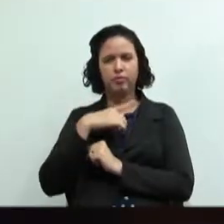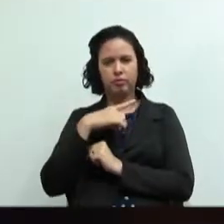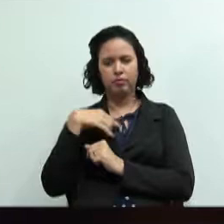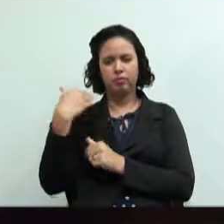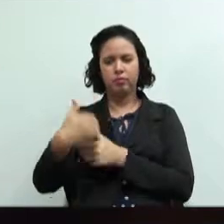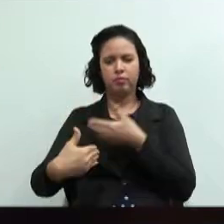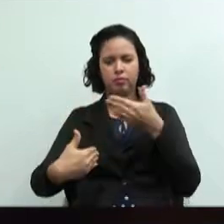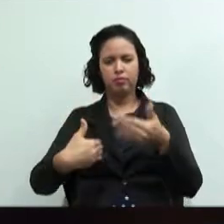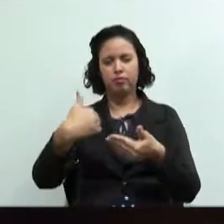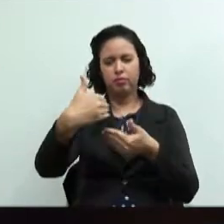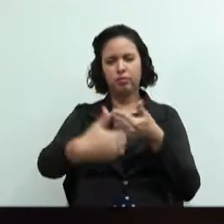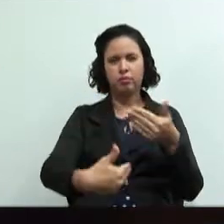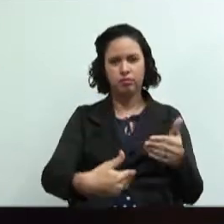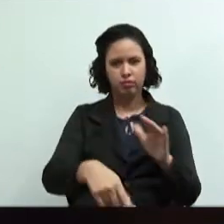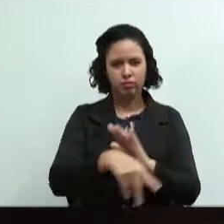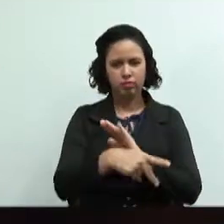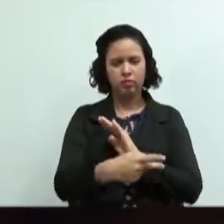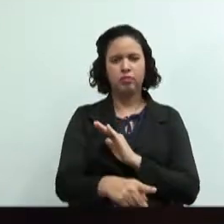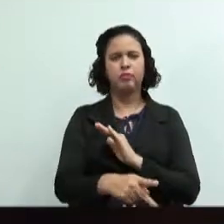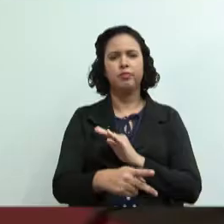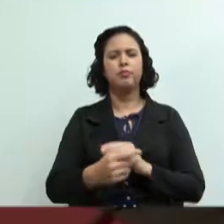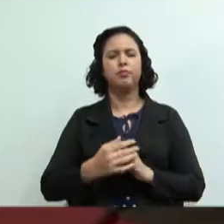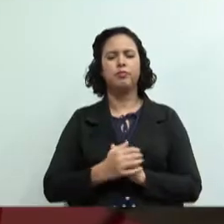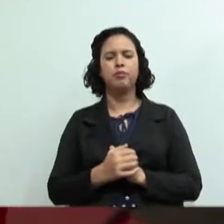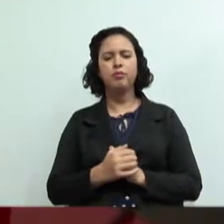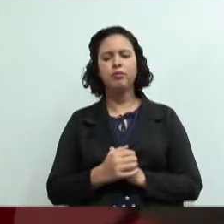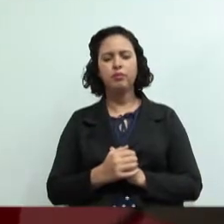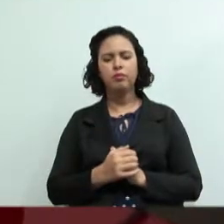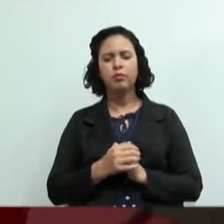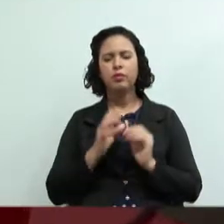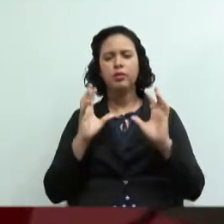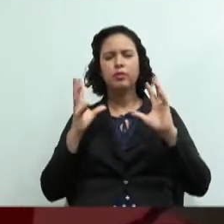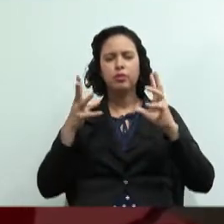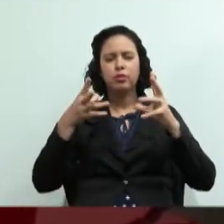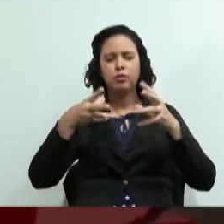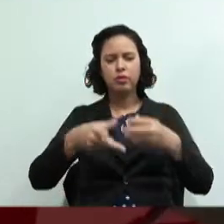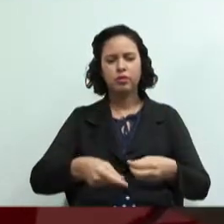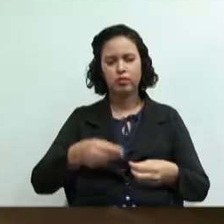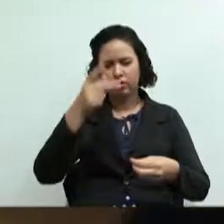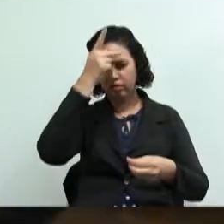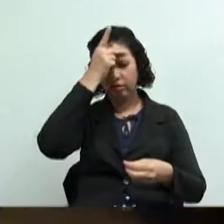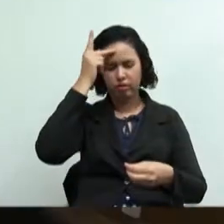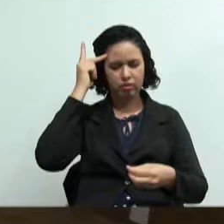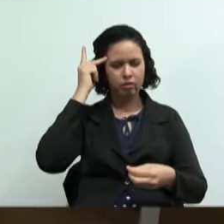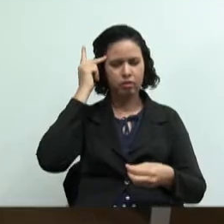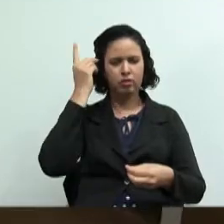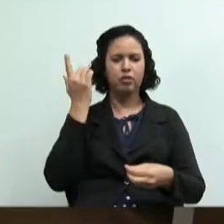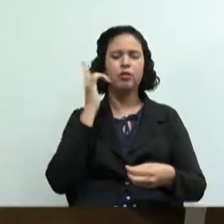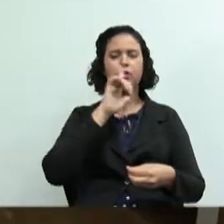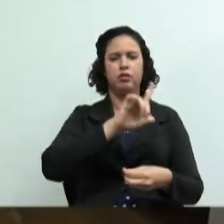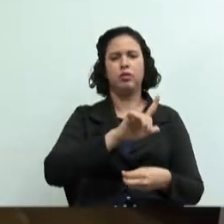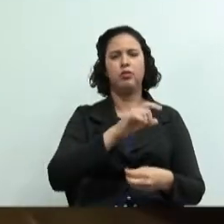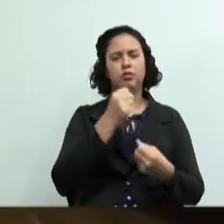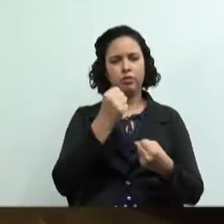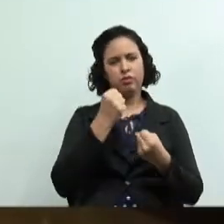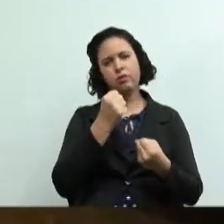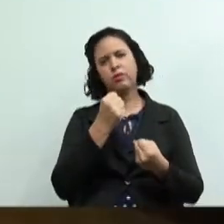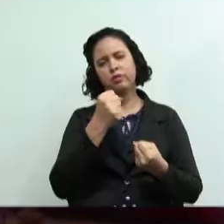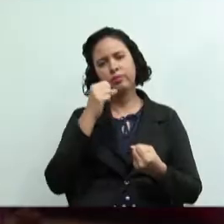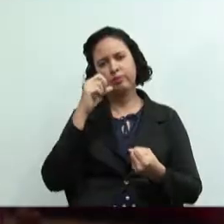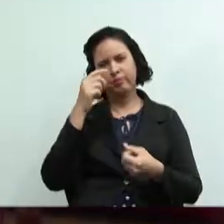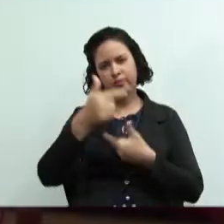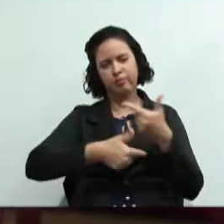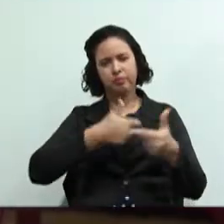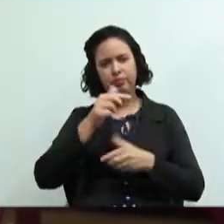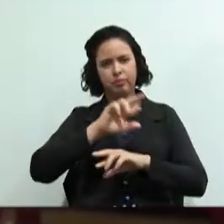processo imprescindível para o nosso resultado final. Juntar todas essas pessoas com forças de trabalhos diferentes na produção de